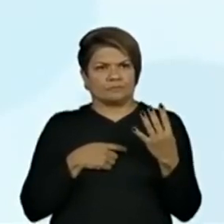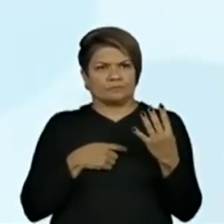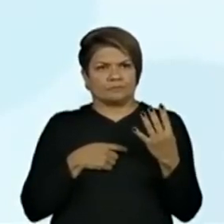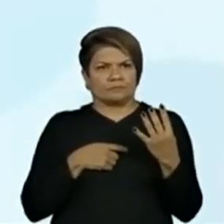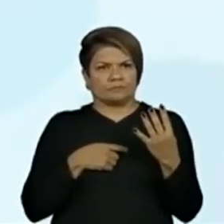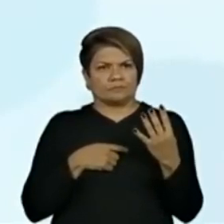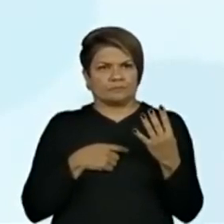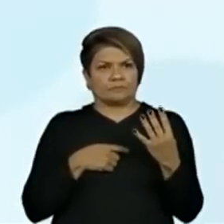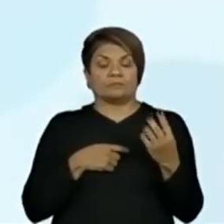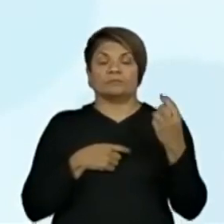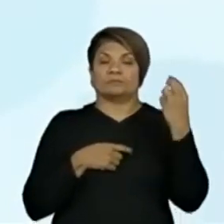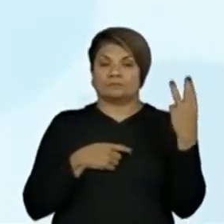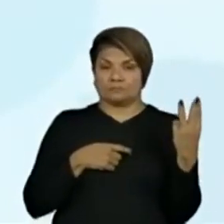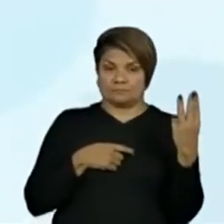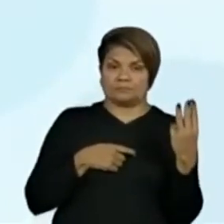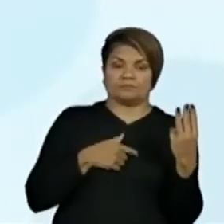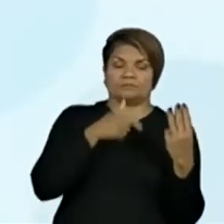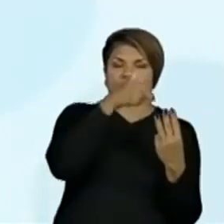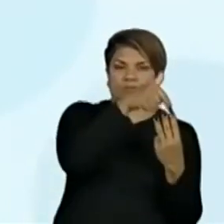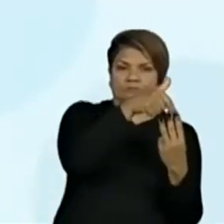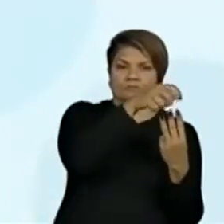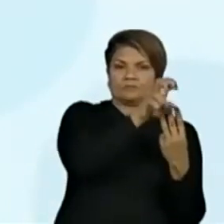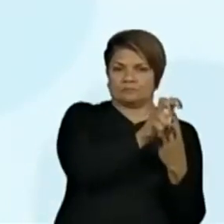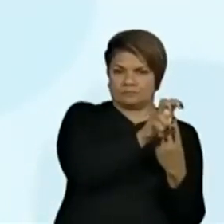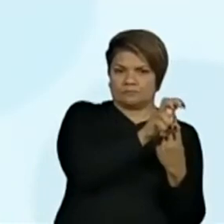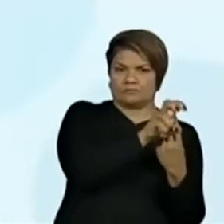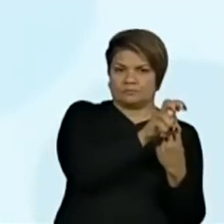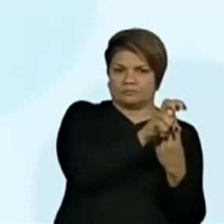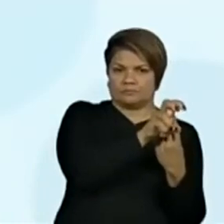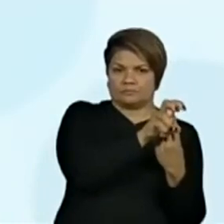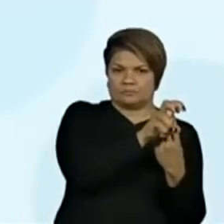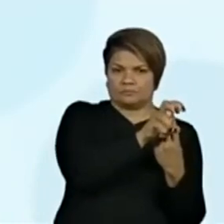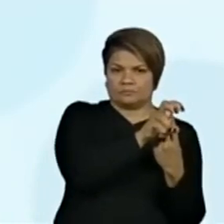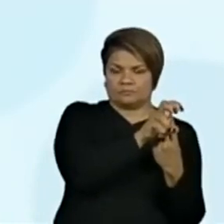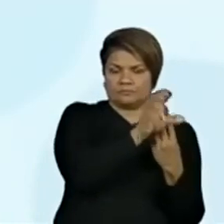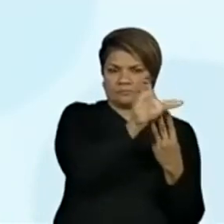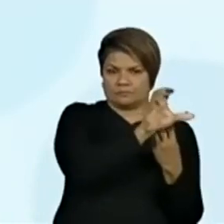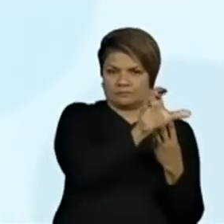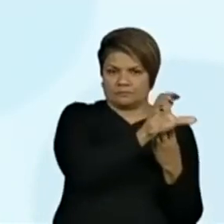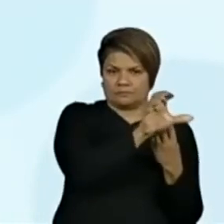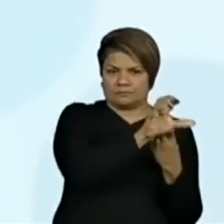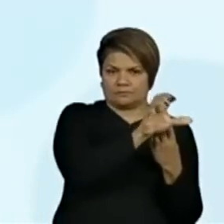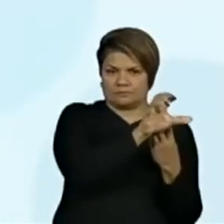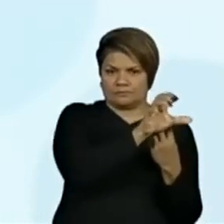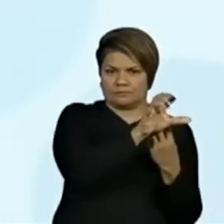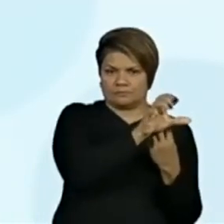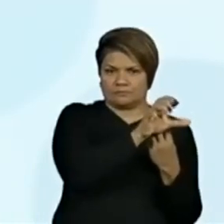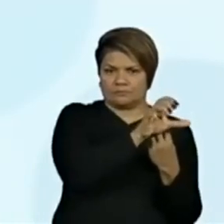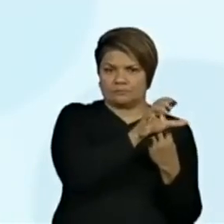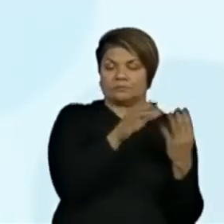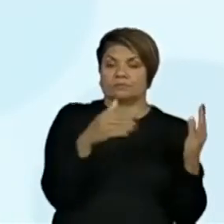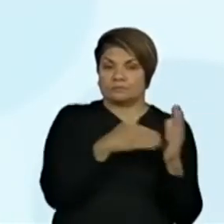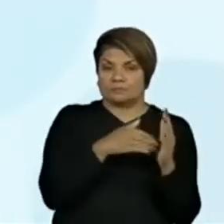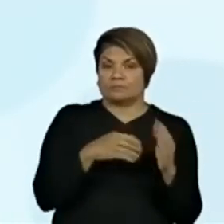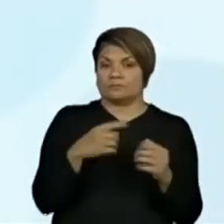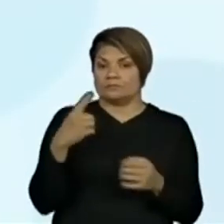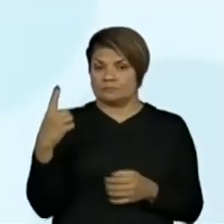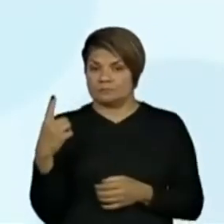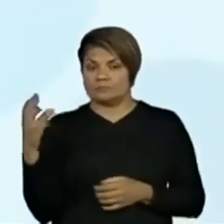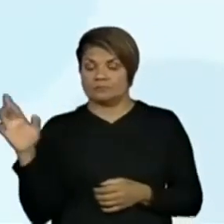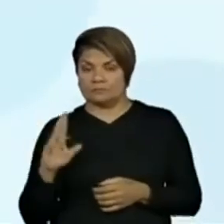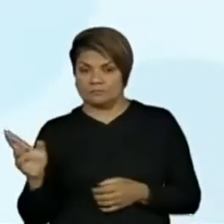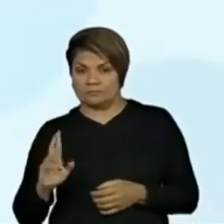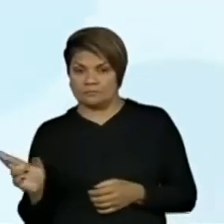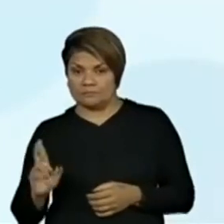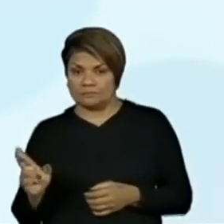moedinhas dessas, ok? Para completar um real, eu vou precisar de